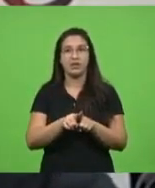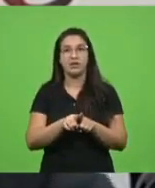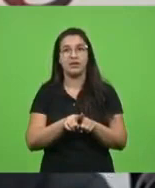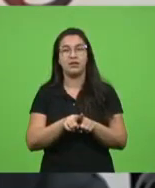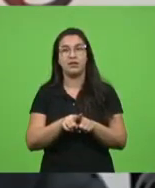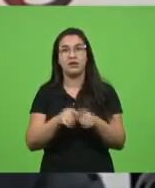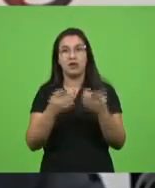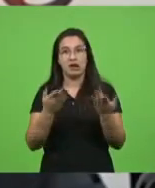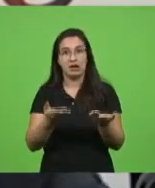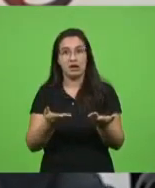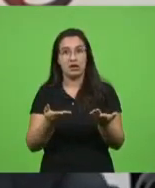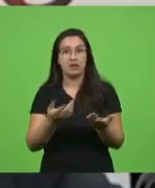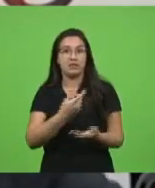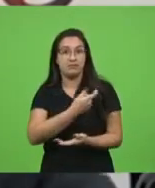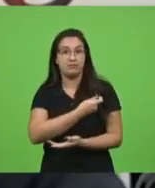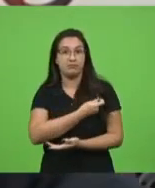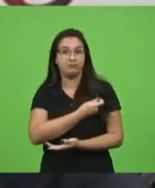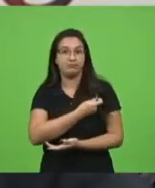York Times